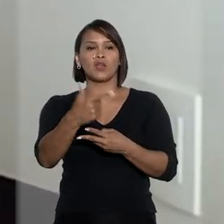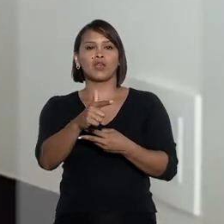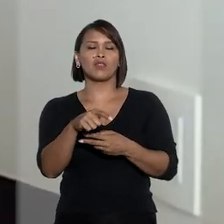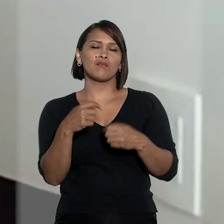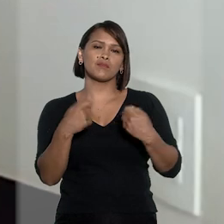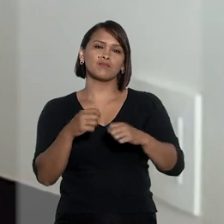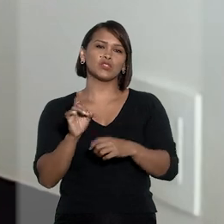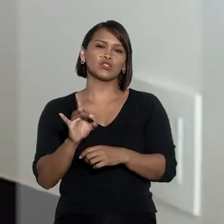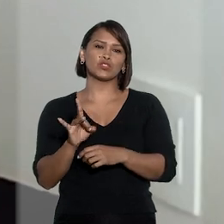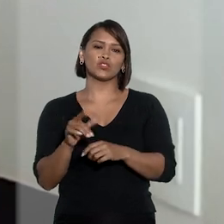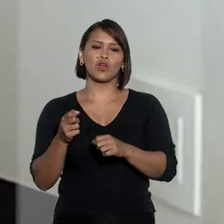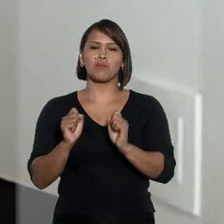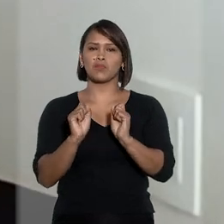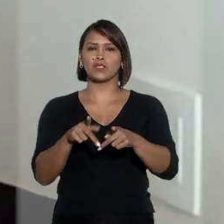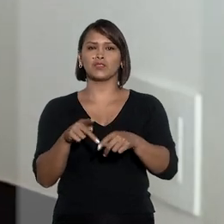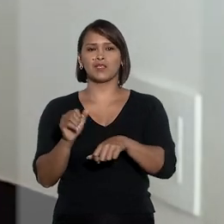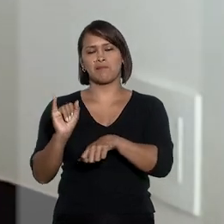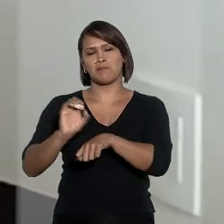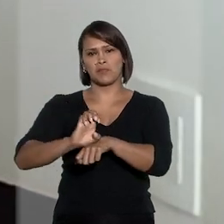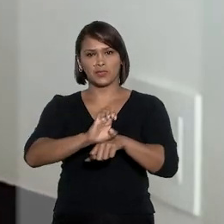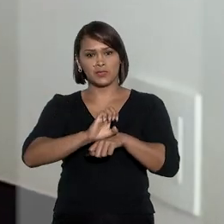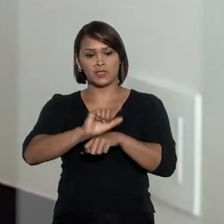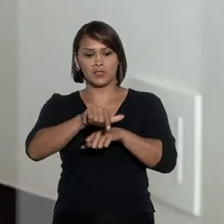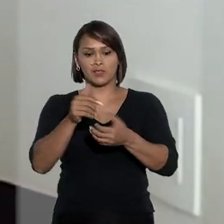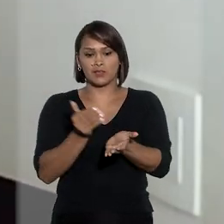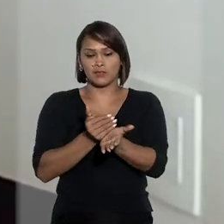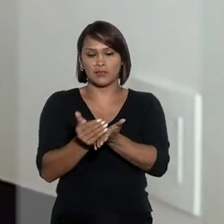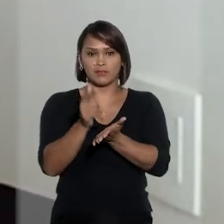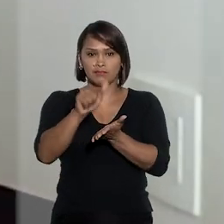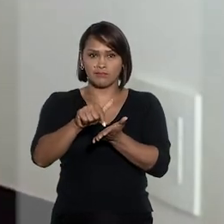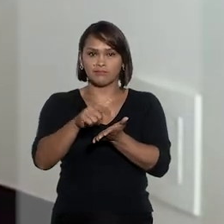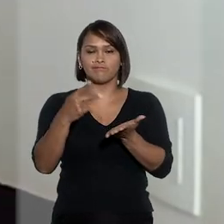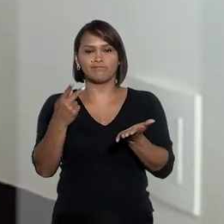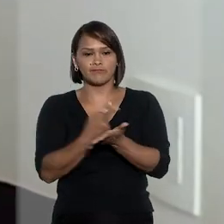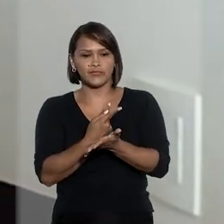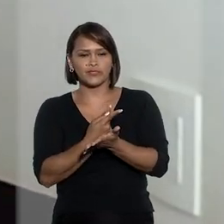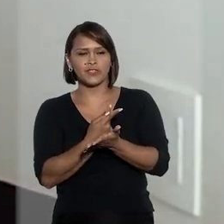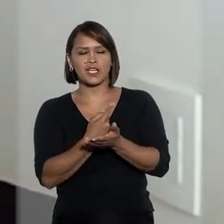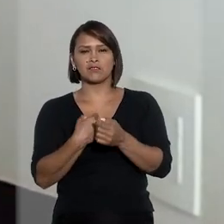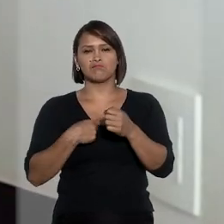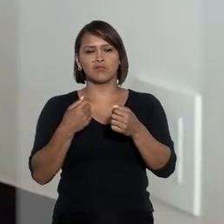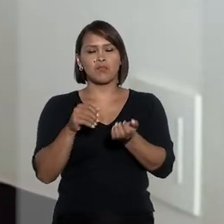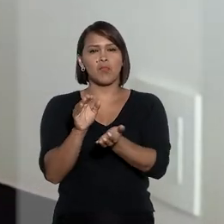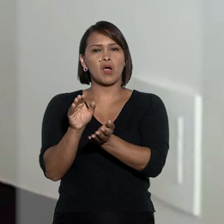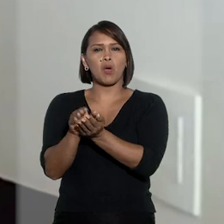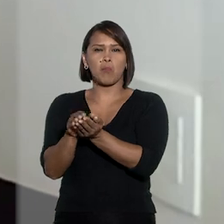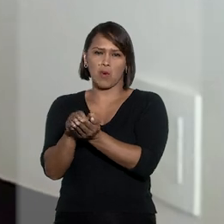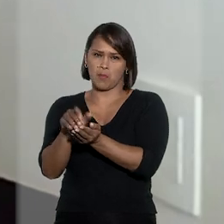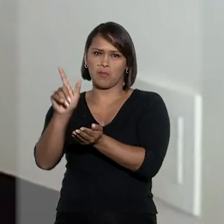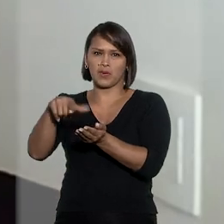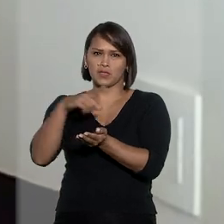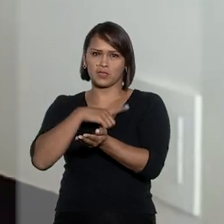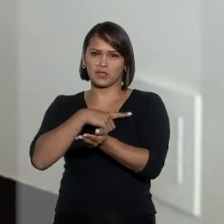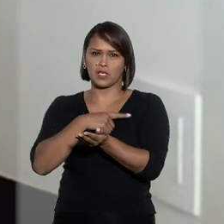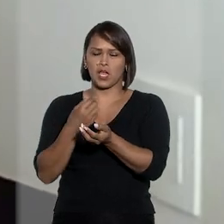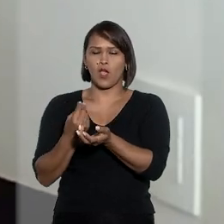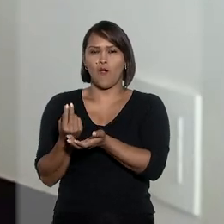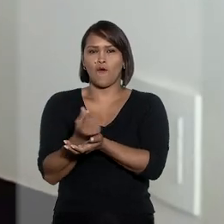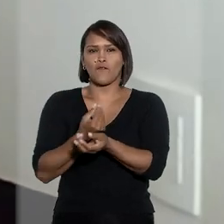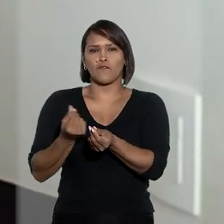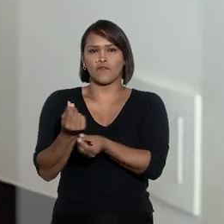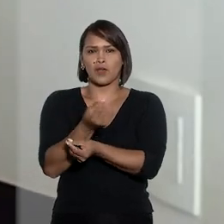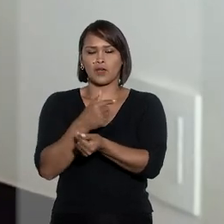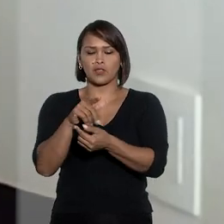não vai ser necessariamente suprida pelo Estado. Então, a partir desse momento, faz-se uma espécie de compensação. Dá-se aí